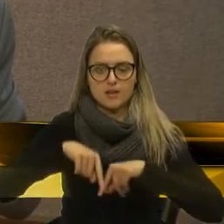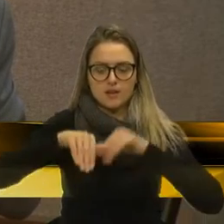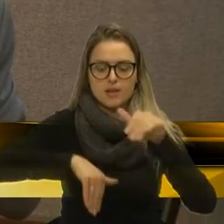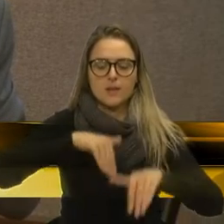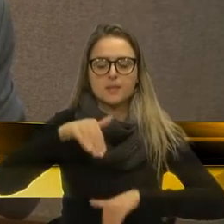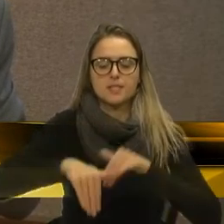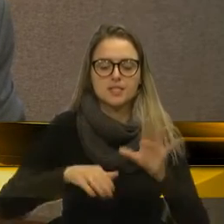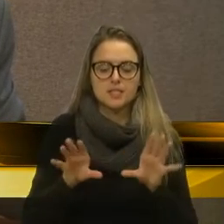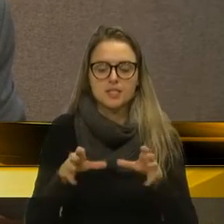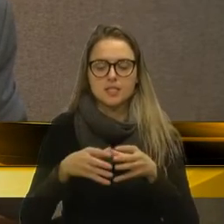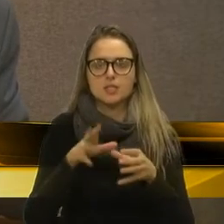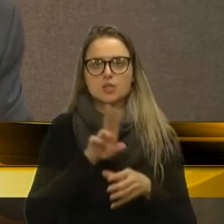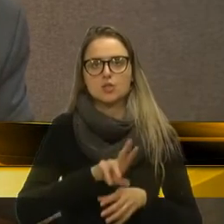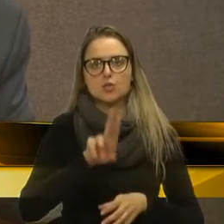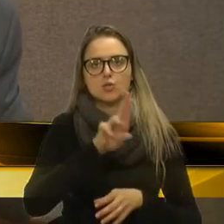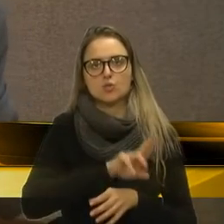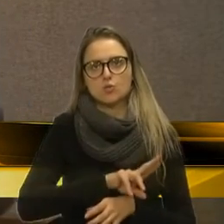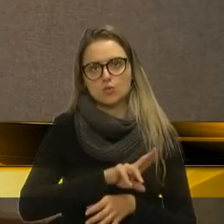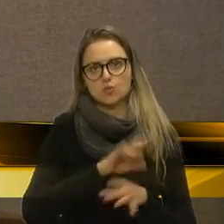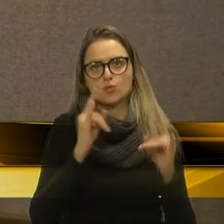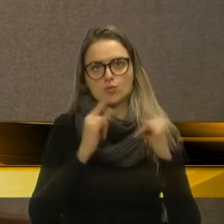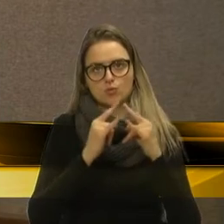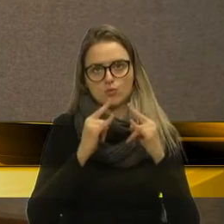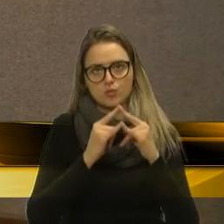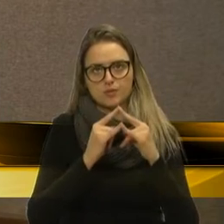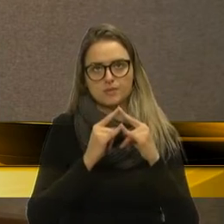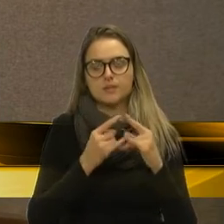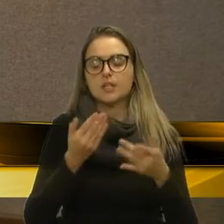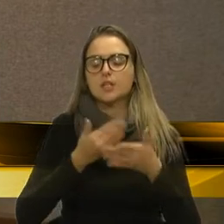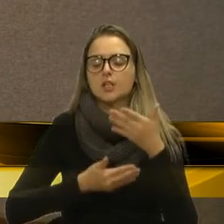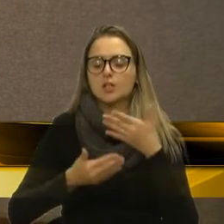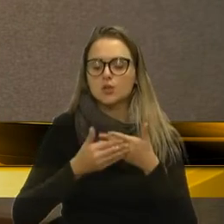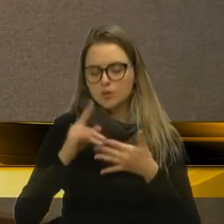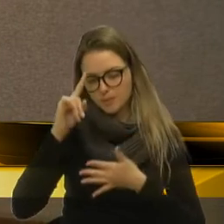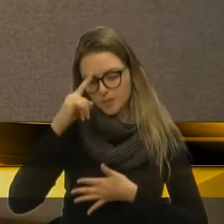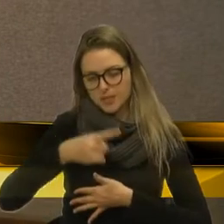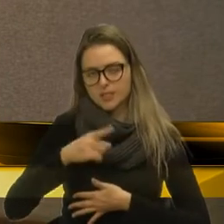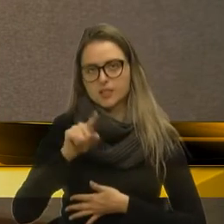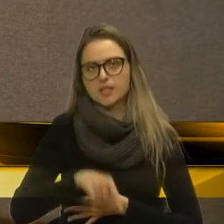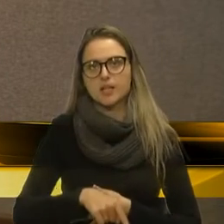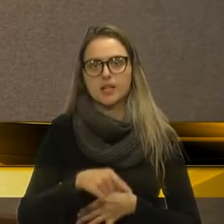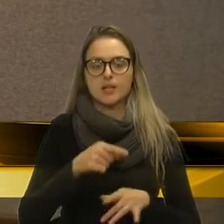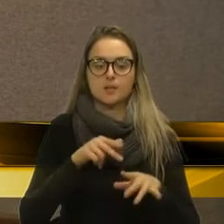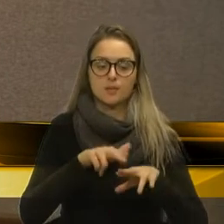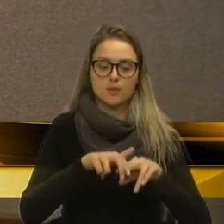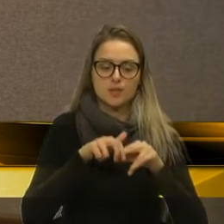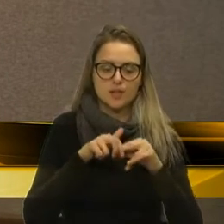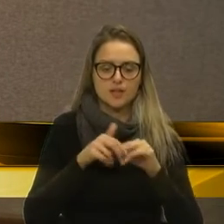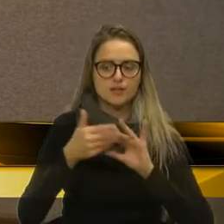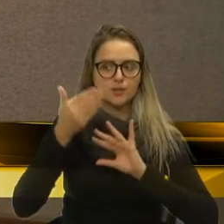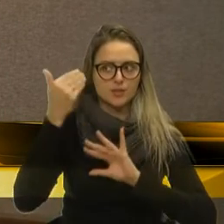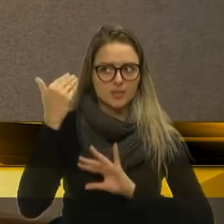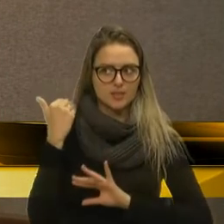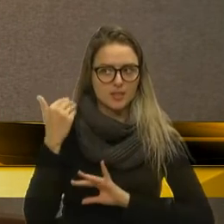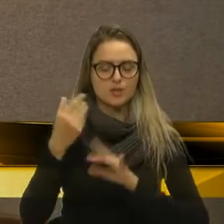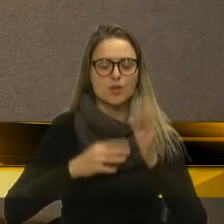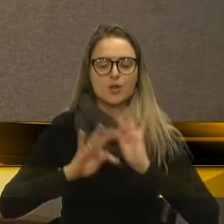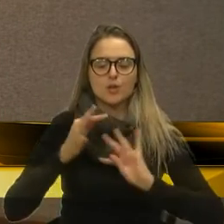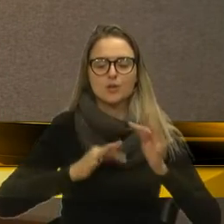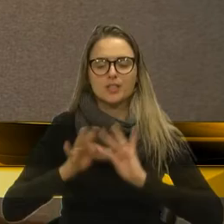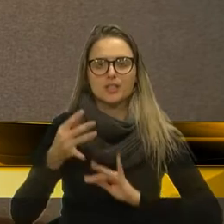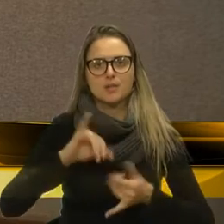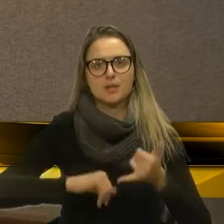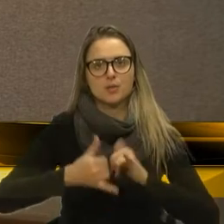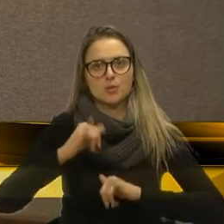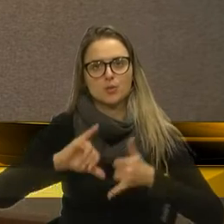piscinas coletivas, públicas ou privadas. Essas imposições eram adequadas à circunstância da época, visto que o tratamento da